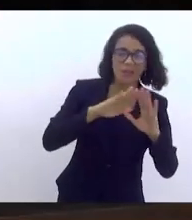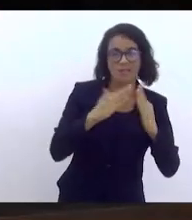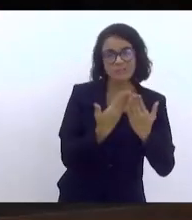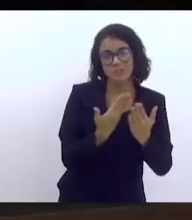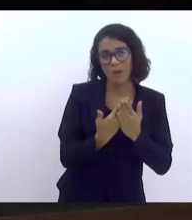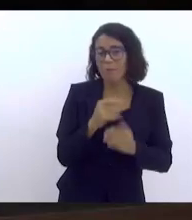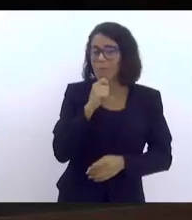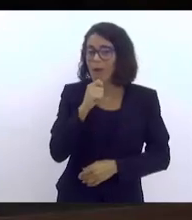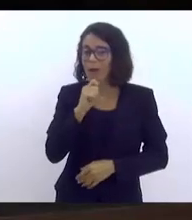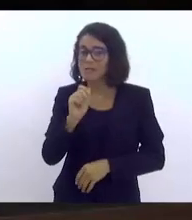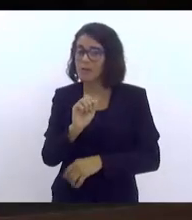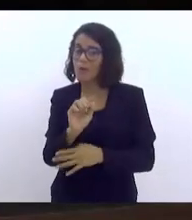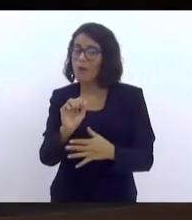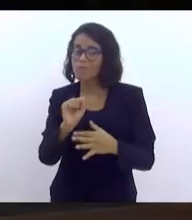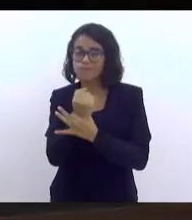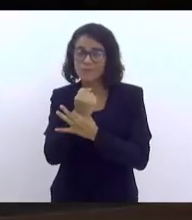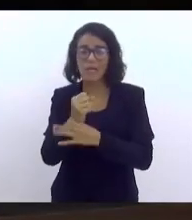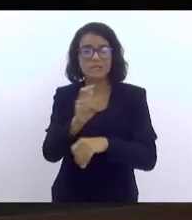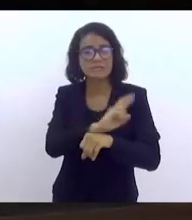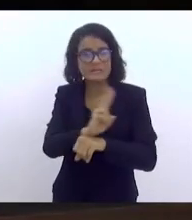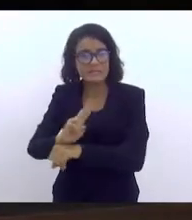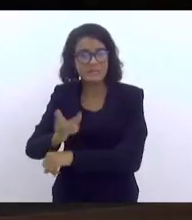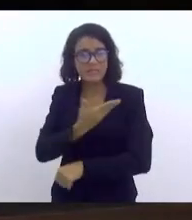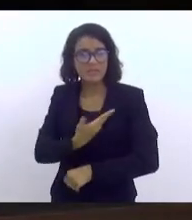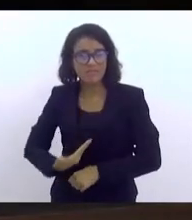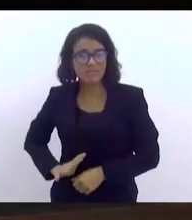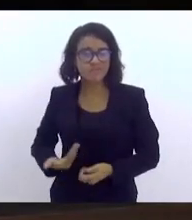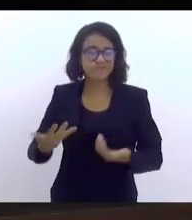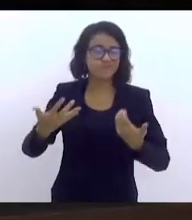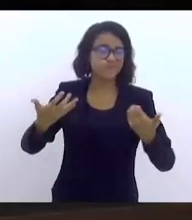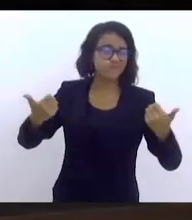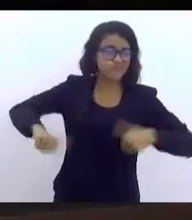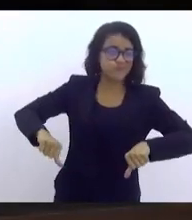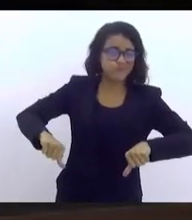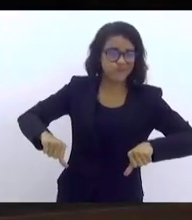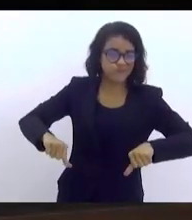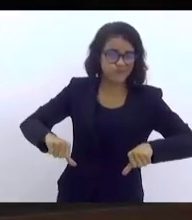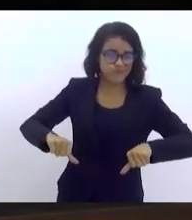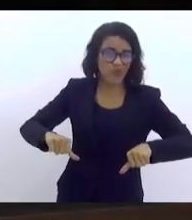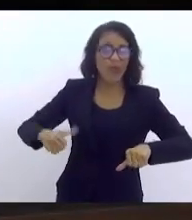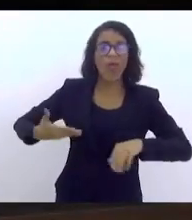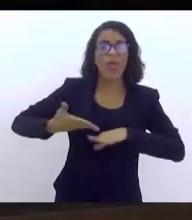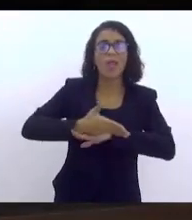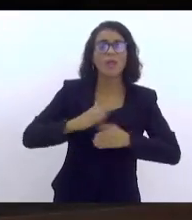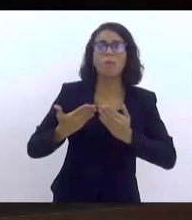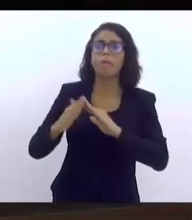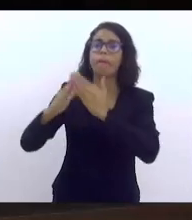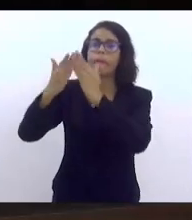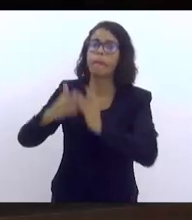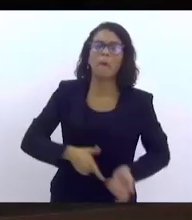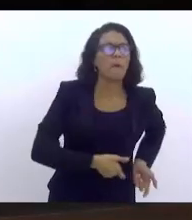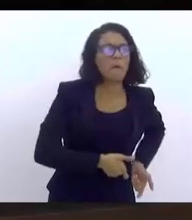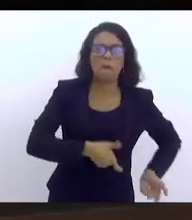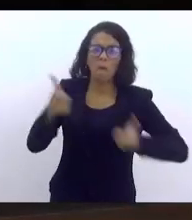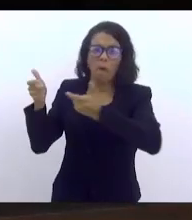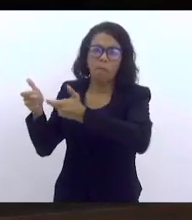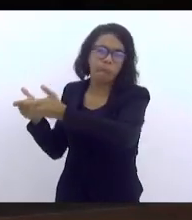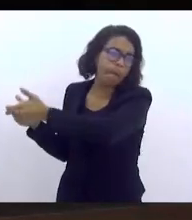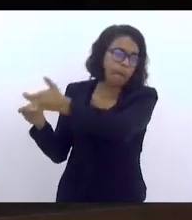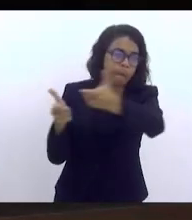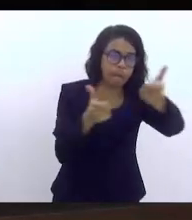segurança pública, uma política de segurança pública que entra nessas comunidades de uma forma extremamente violenta.